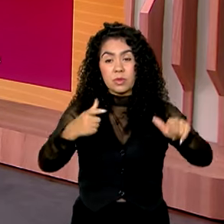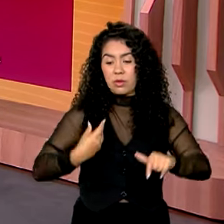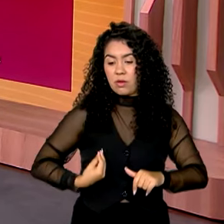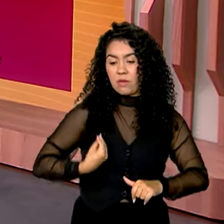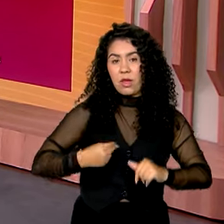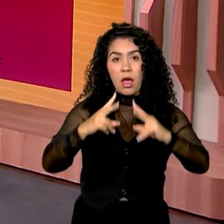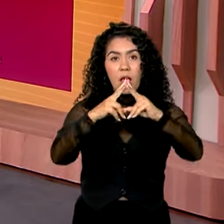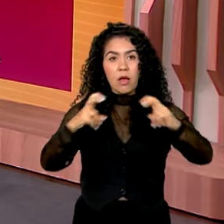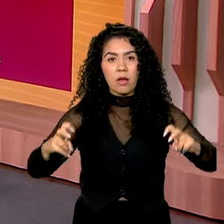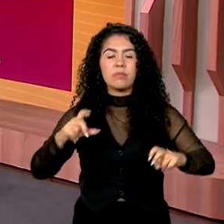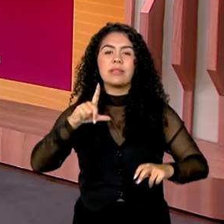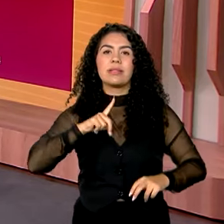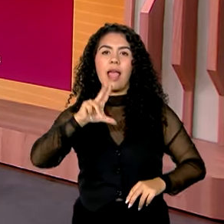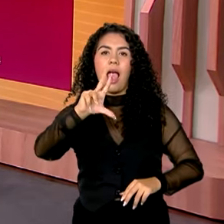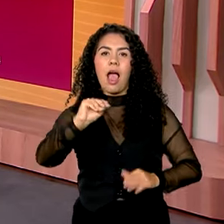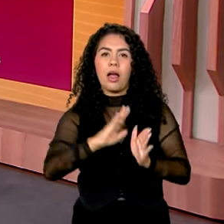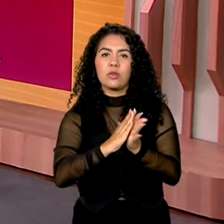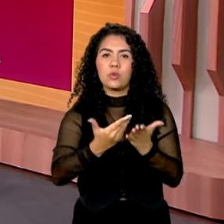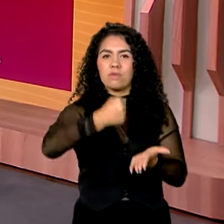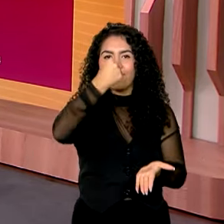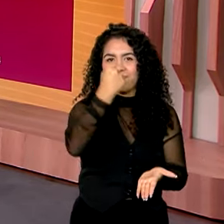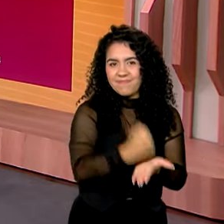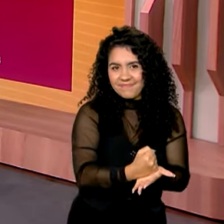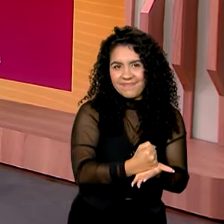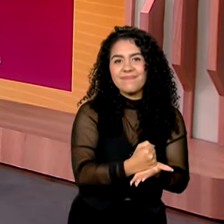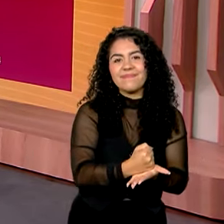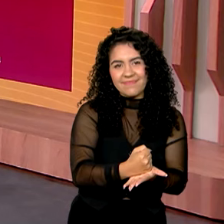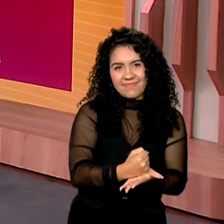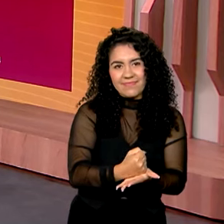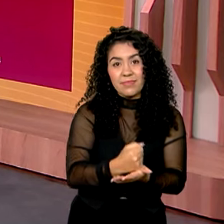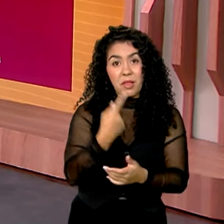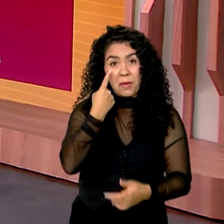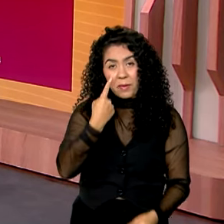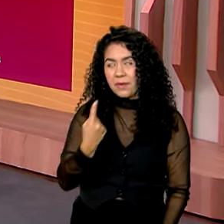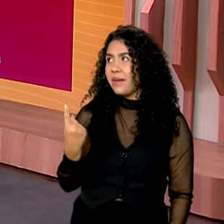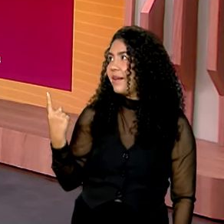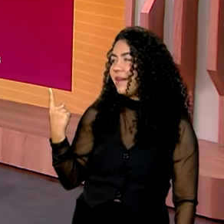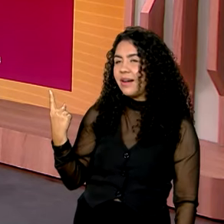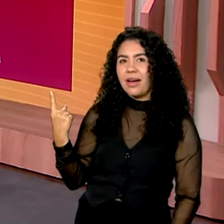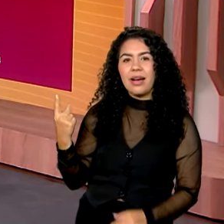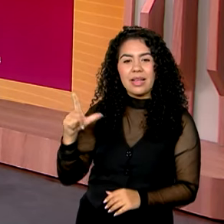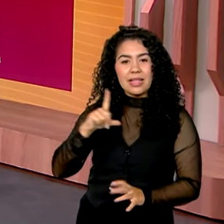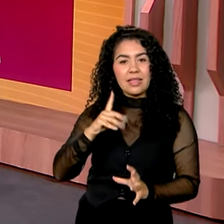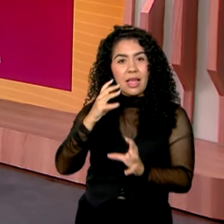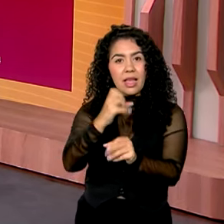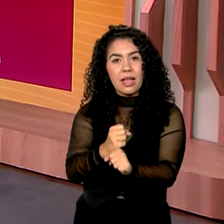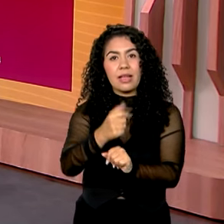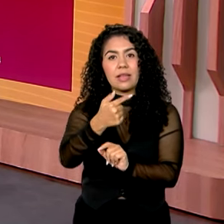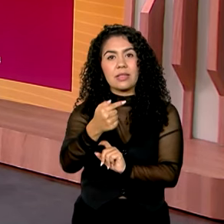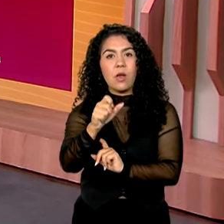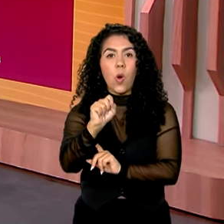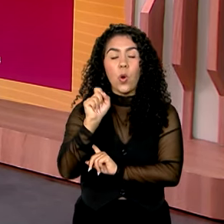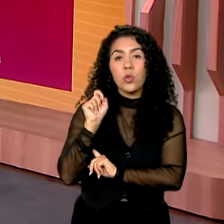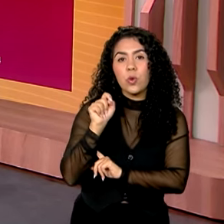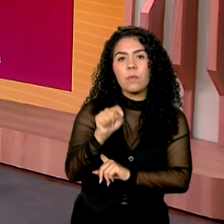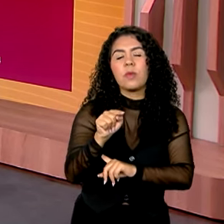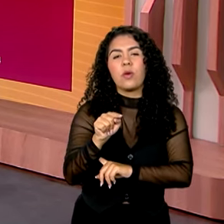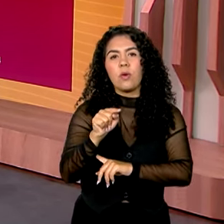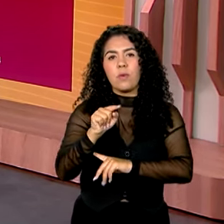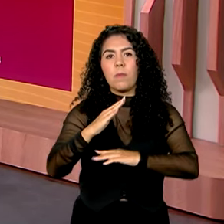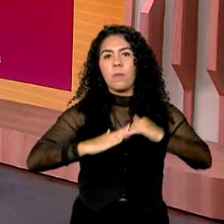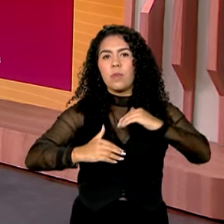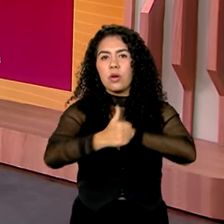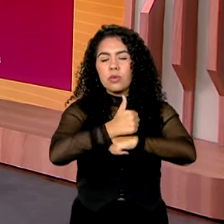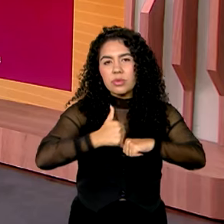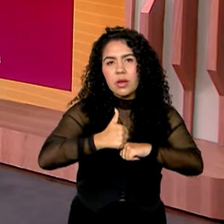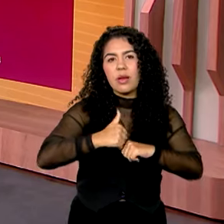trabalham com carteira assinada. Então, a gente está vendo aí 78 mil microempreendedores